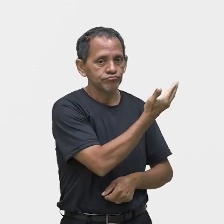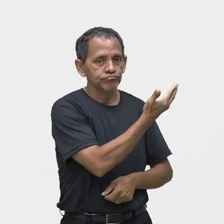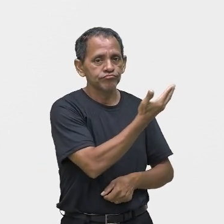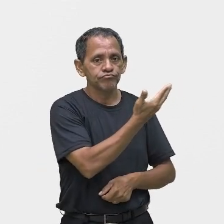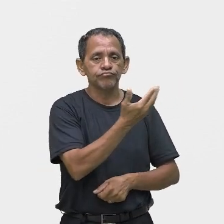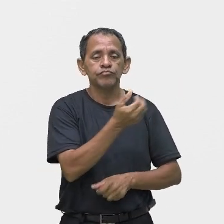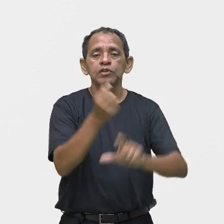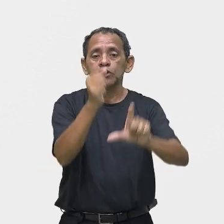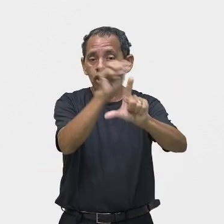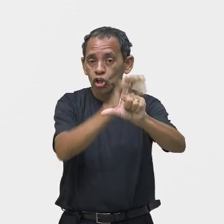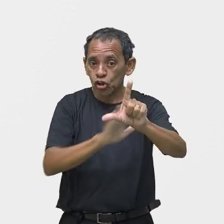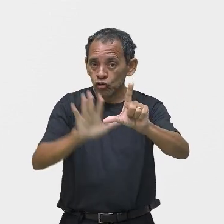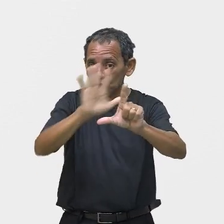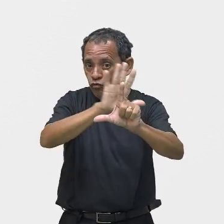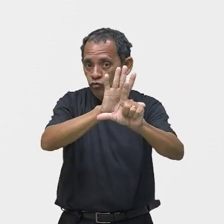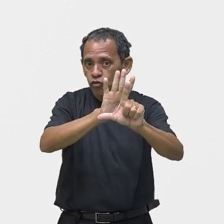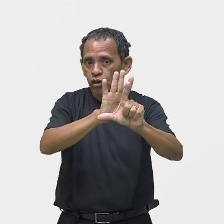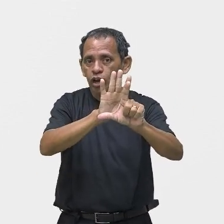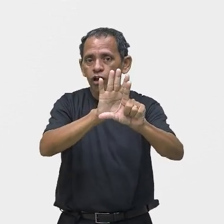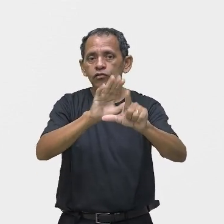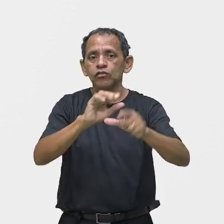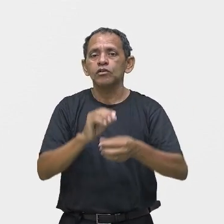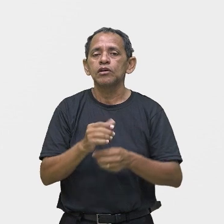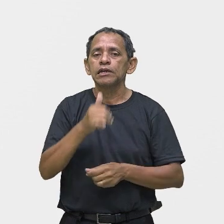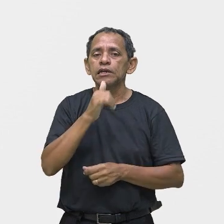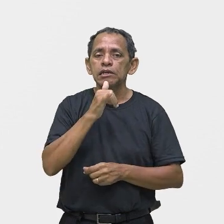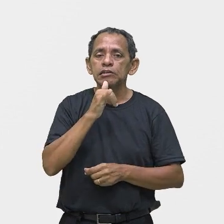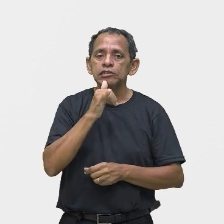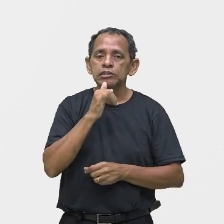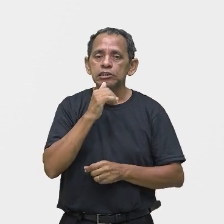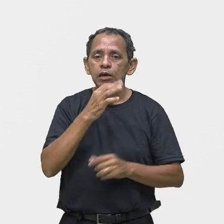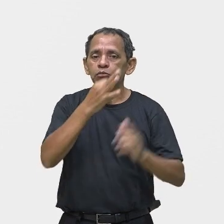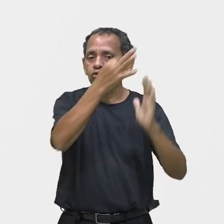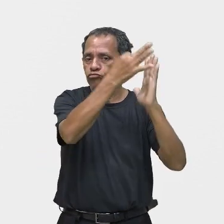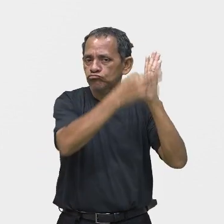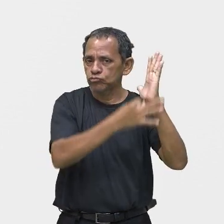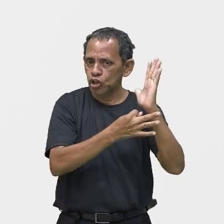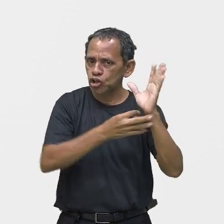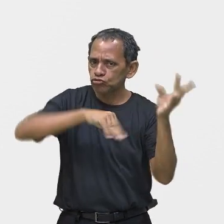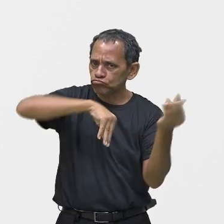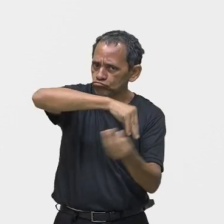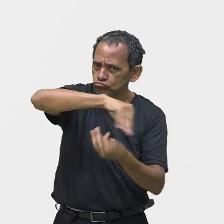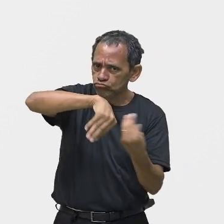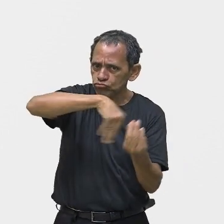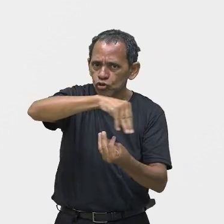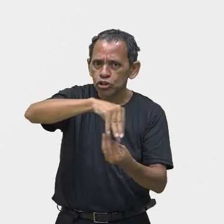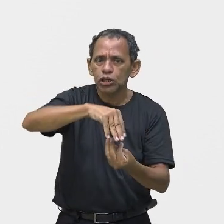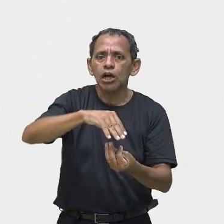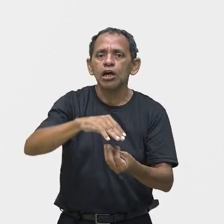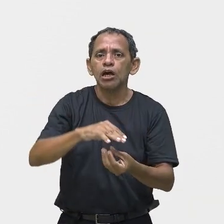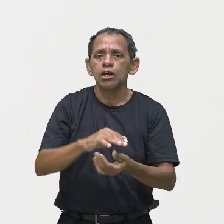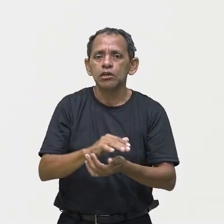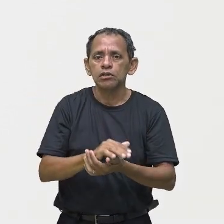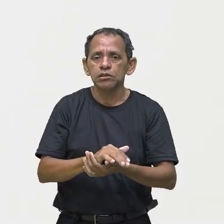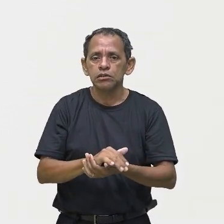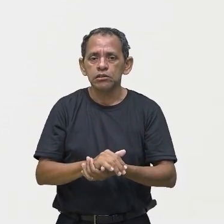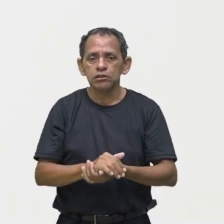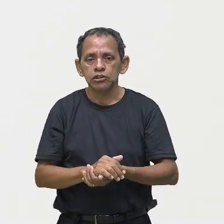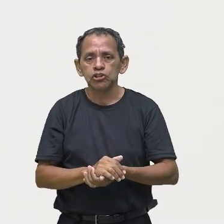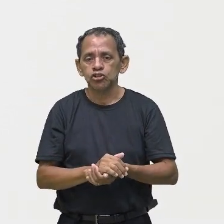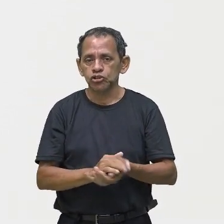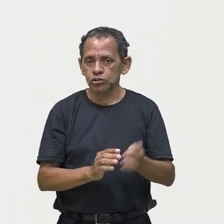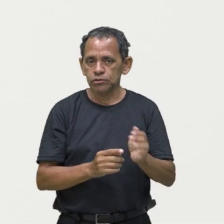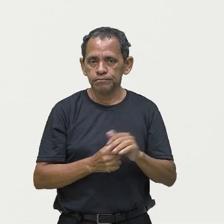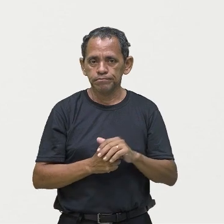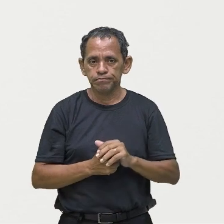como exemplo, de textos multimodais, os textos multimodais estão presentes